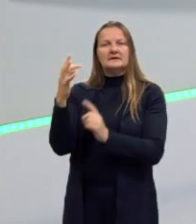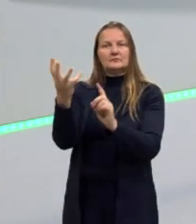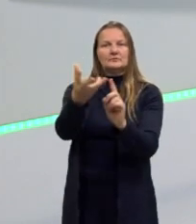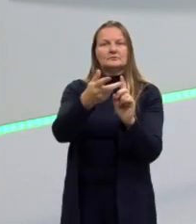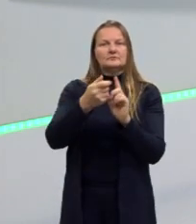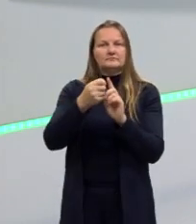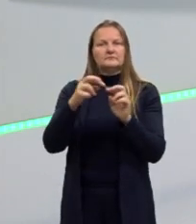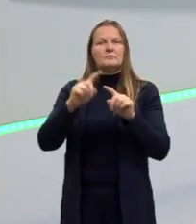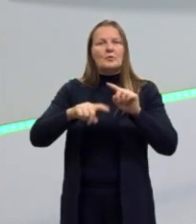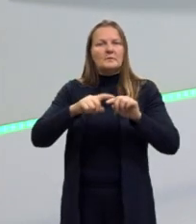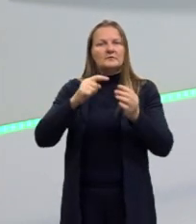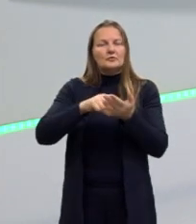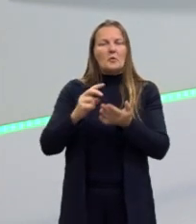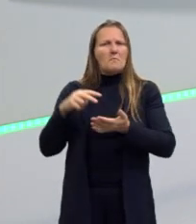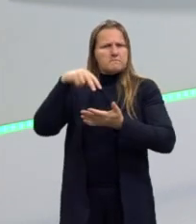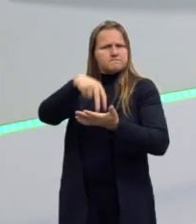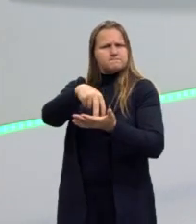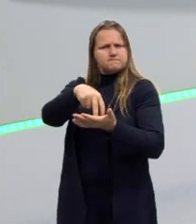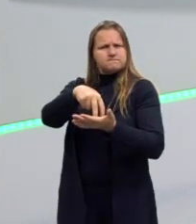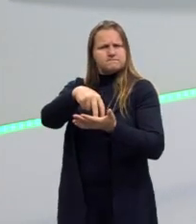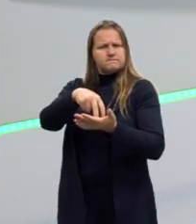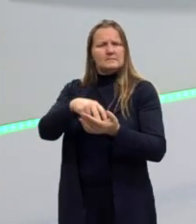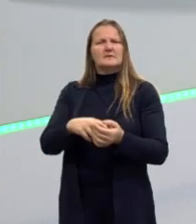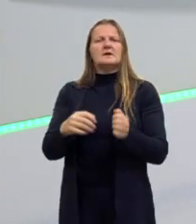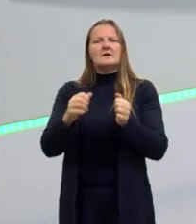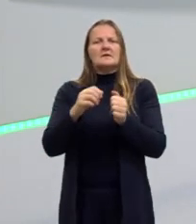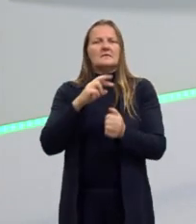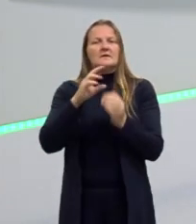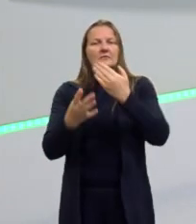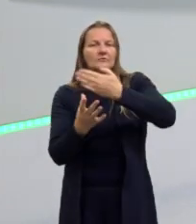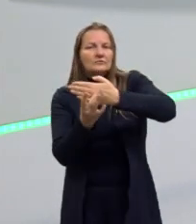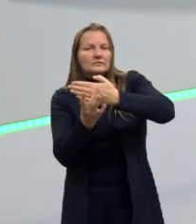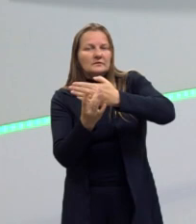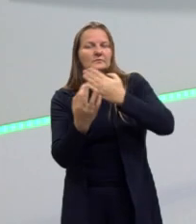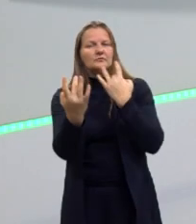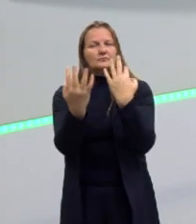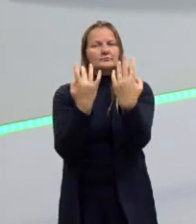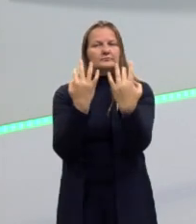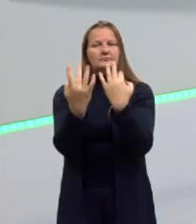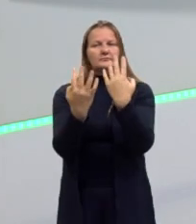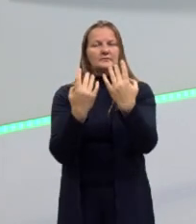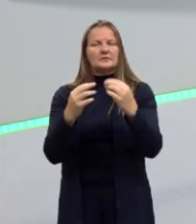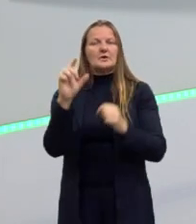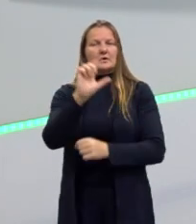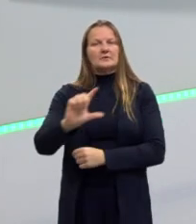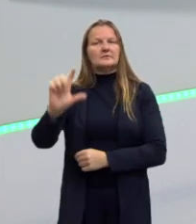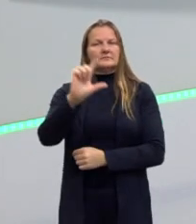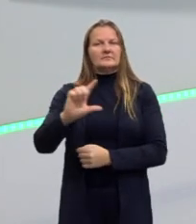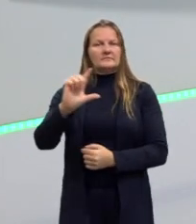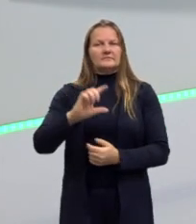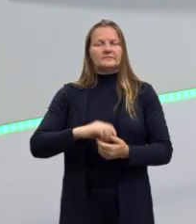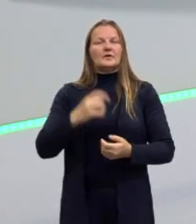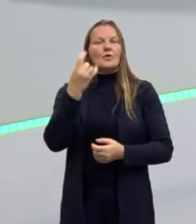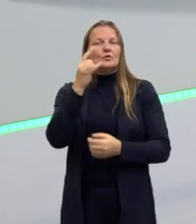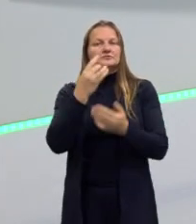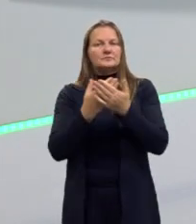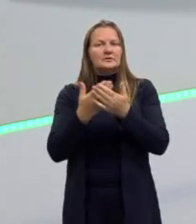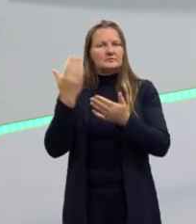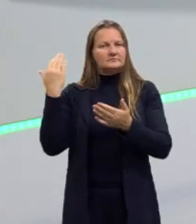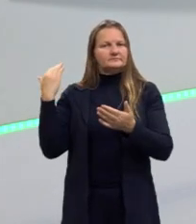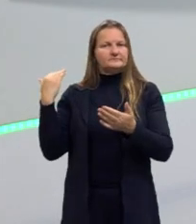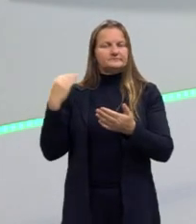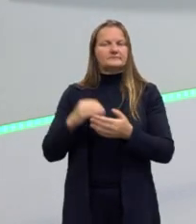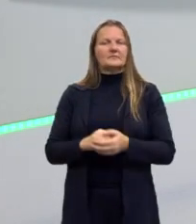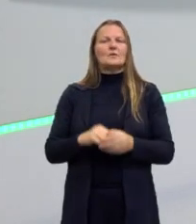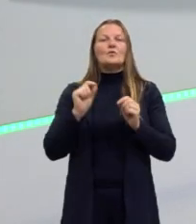que esse momento positivista que já é lá do realismo, que já é lá do naturalismo, que é o que a gente viu nas nossas últimas aulas. O que